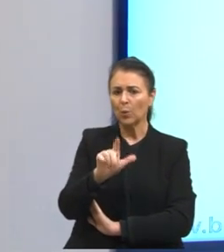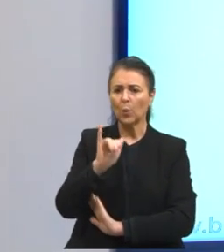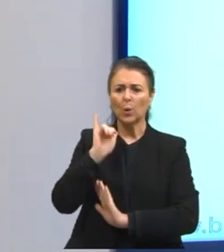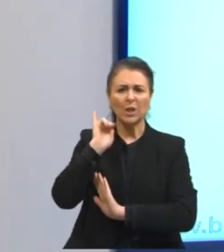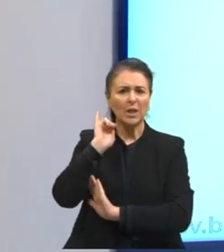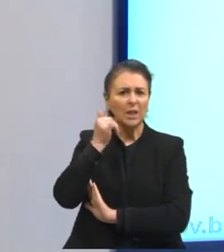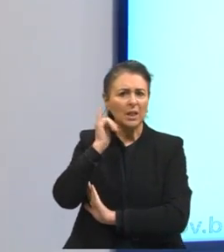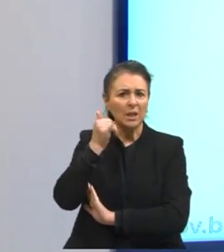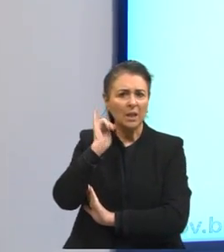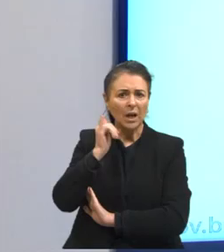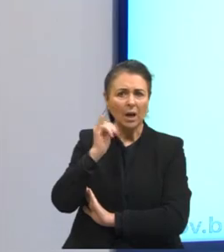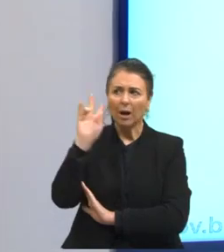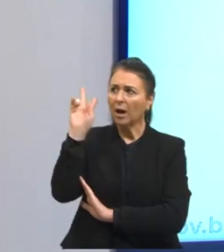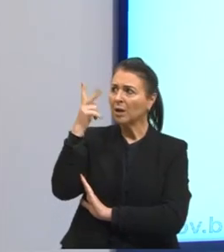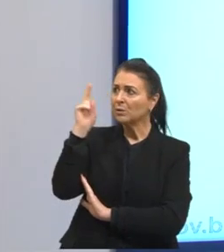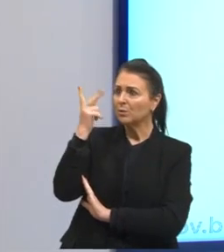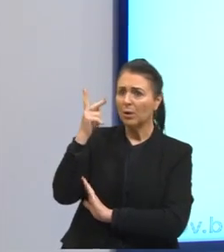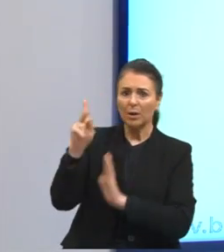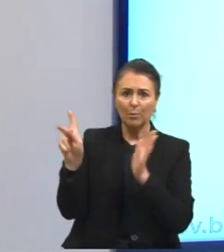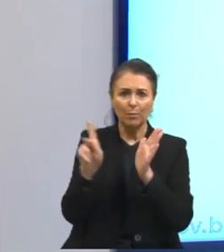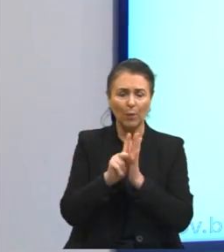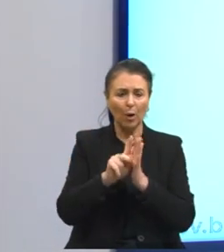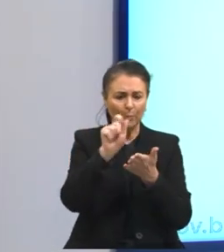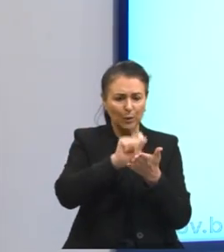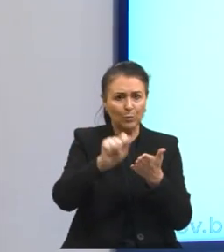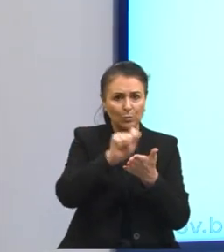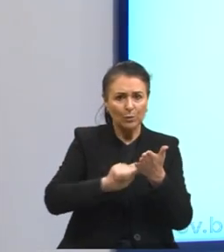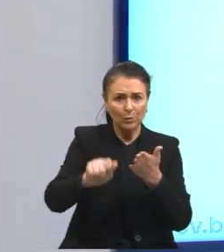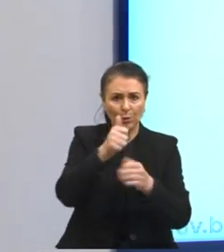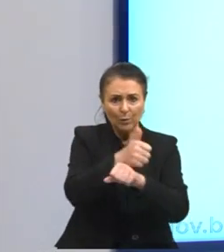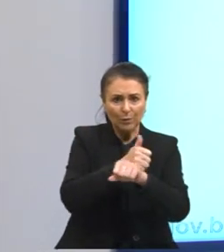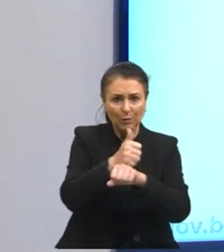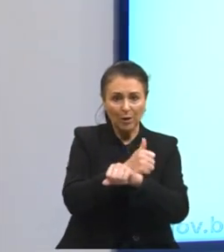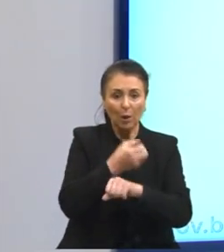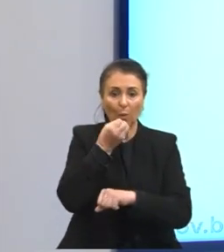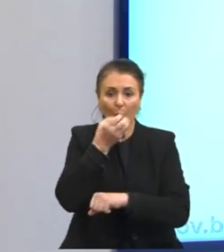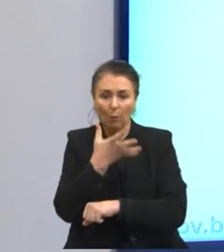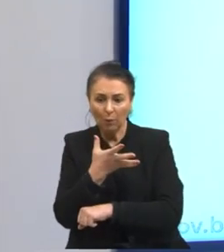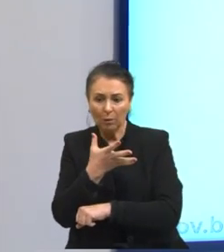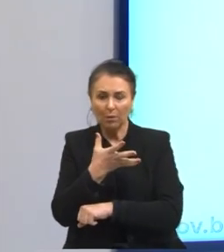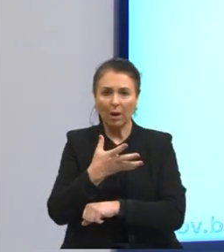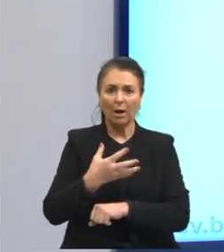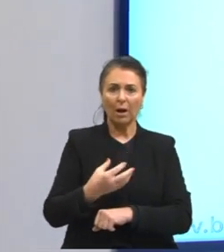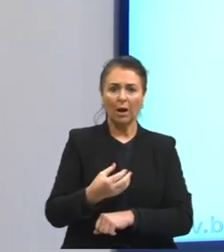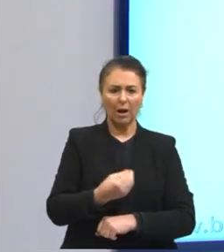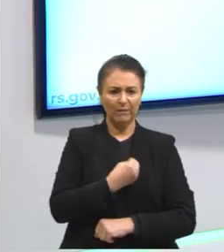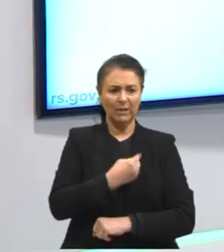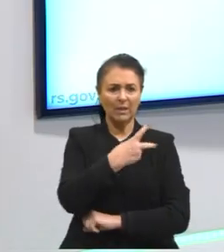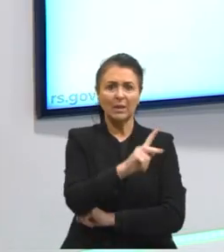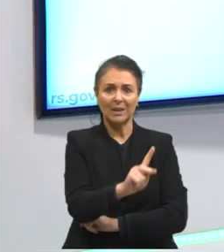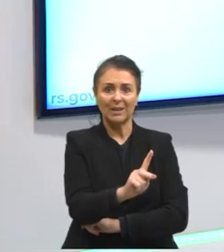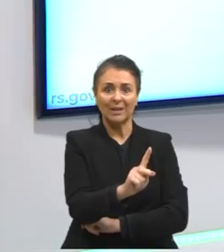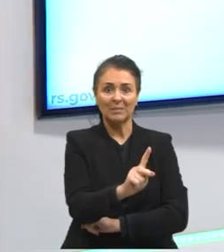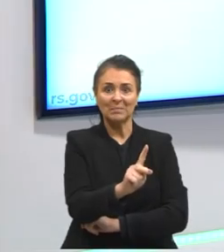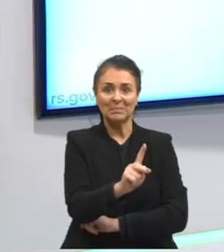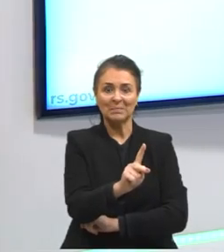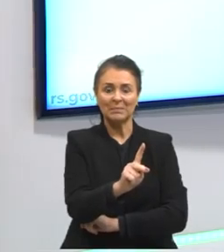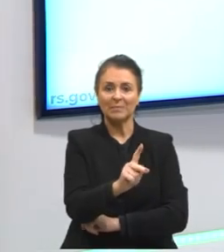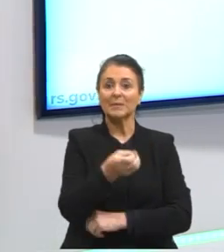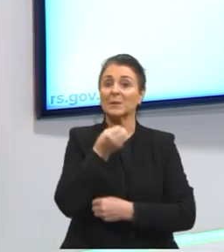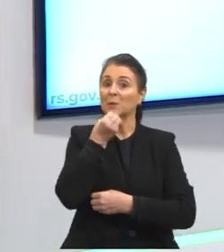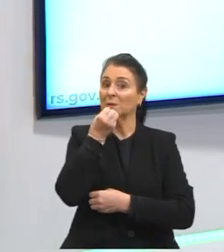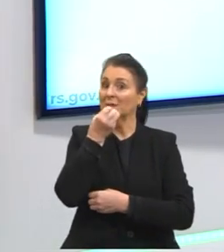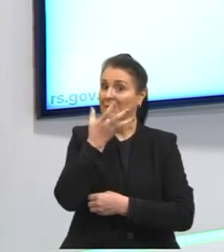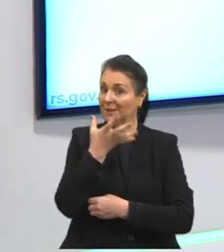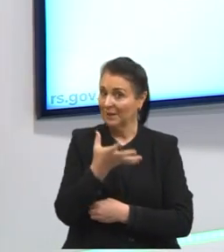história de um escritor, conta a vida dele, conta a vida de alguém. Está contando